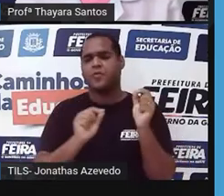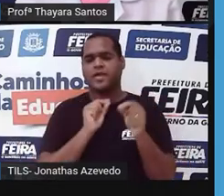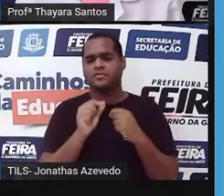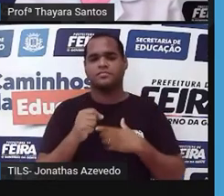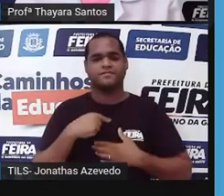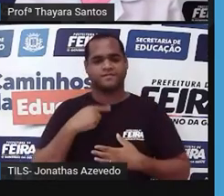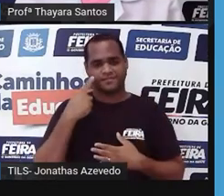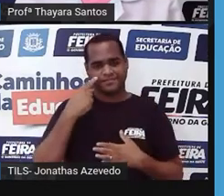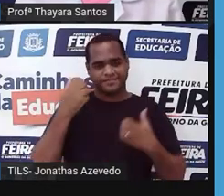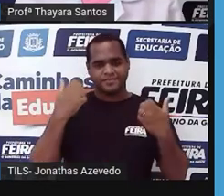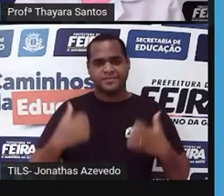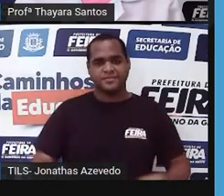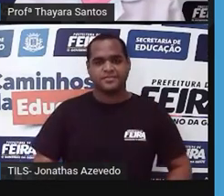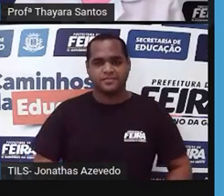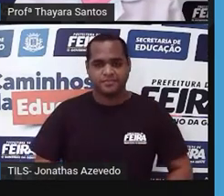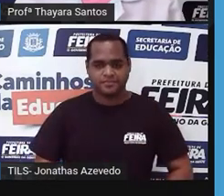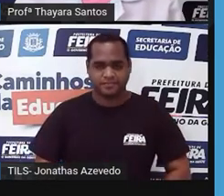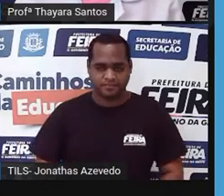aí.